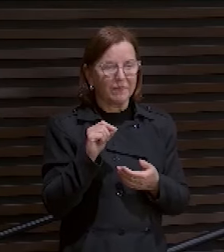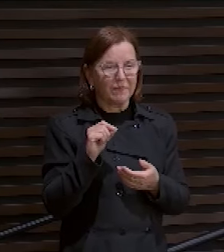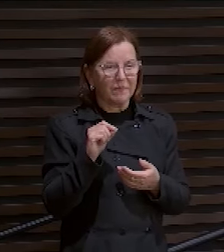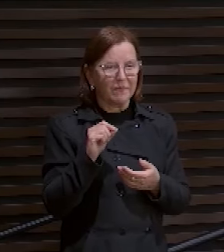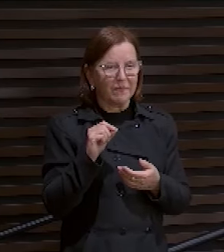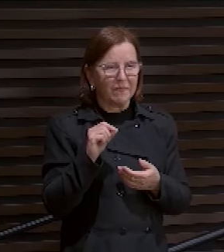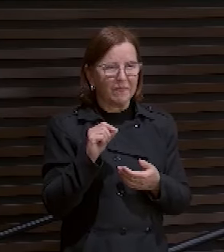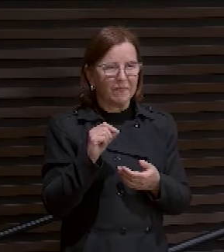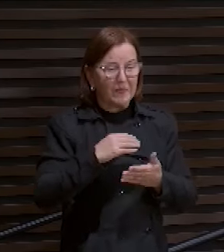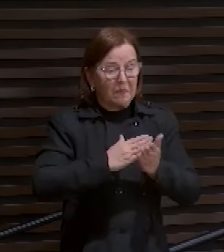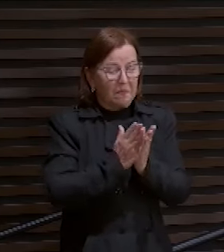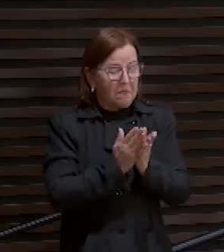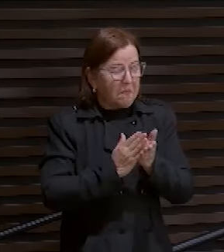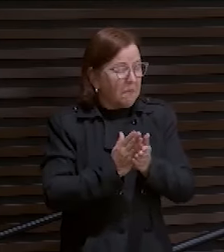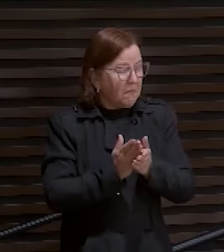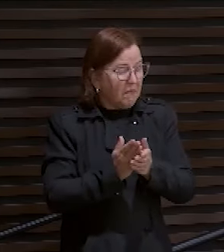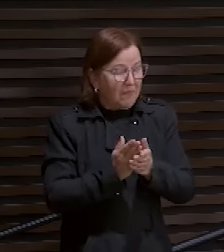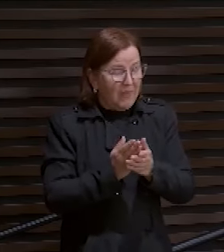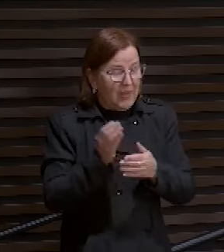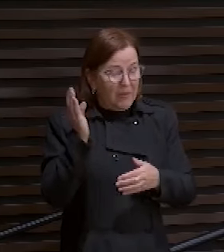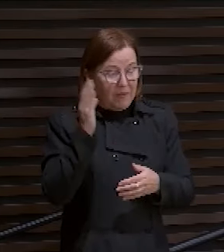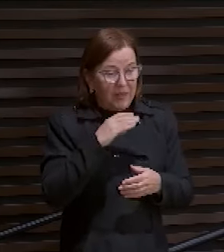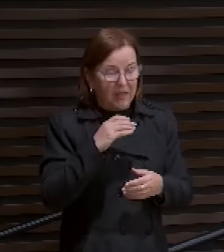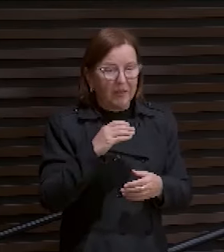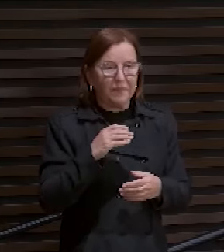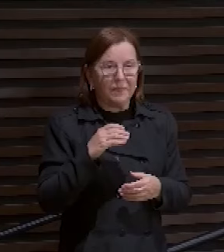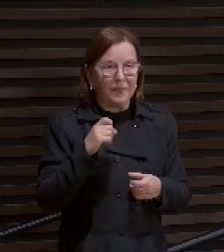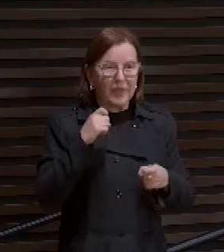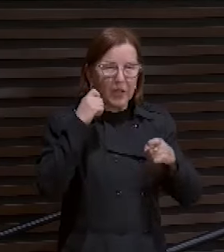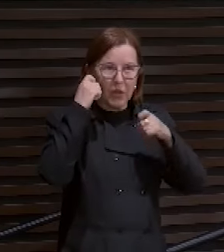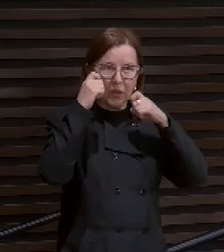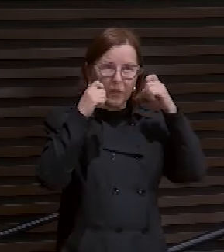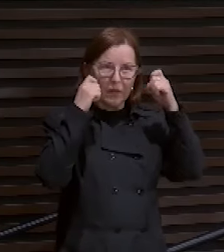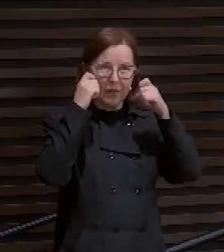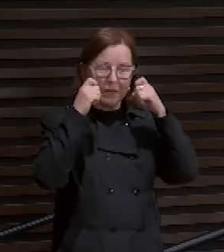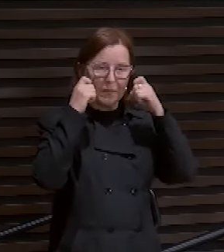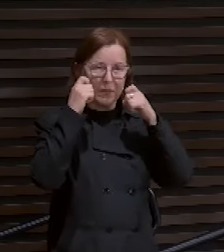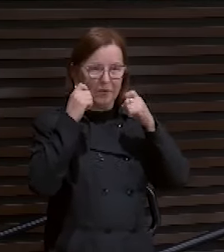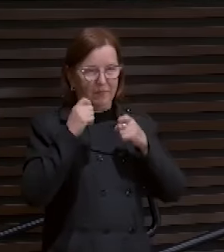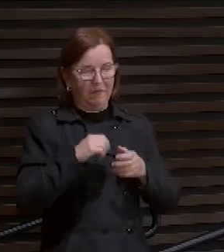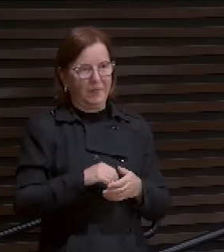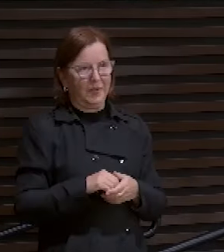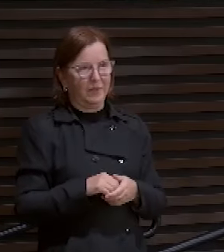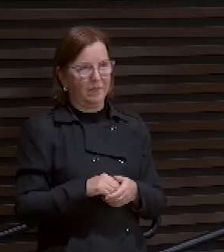Mal estar. O que é a pré-ocupação?